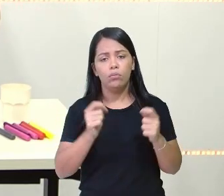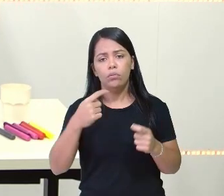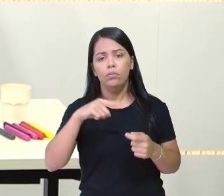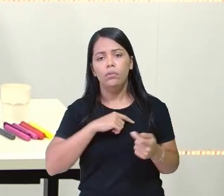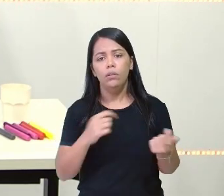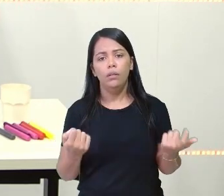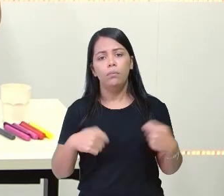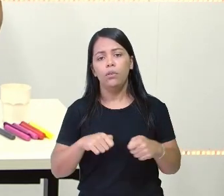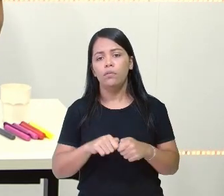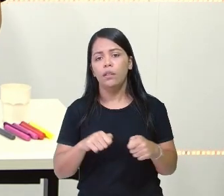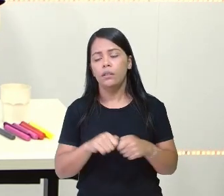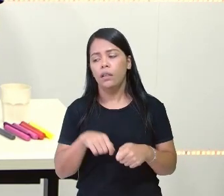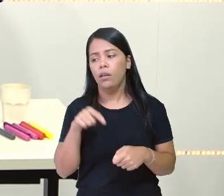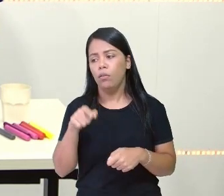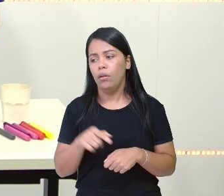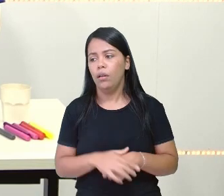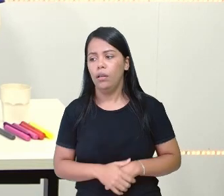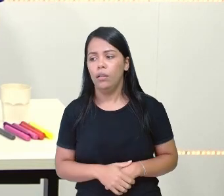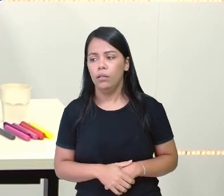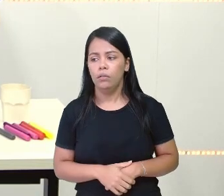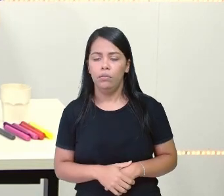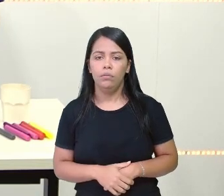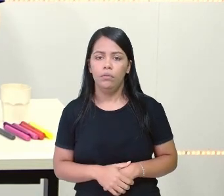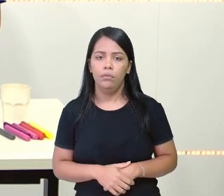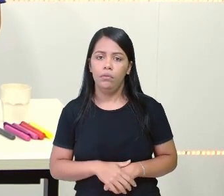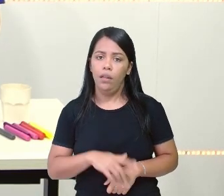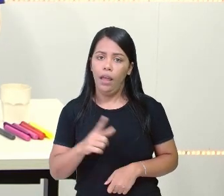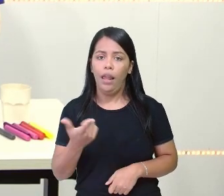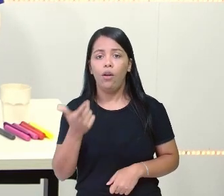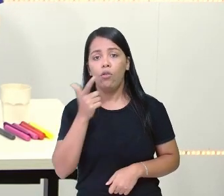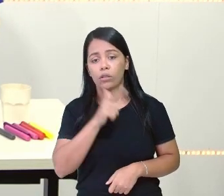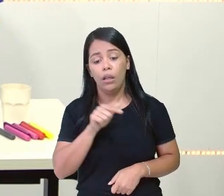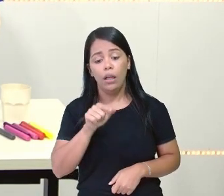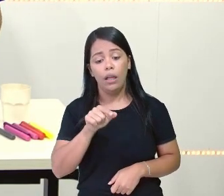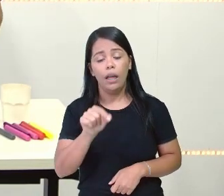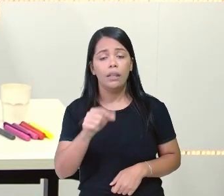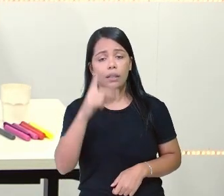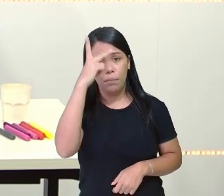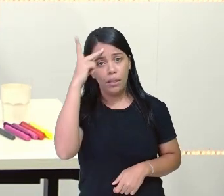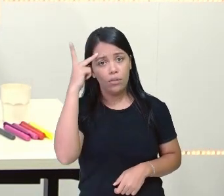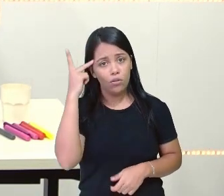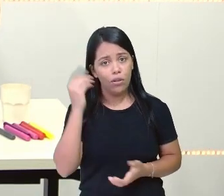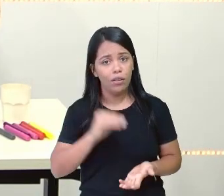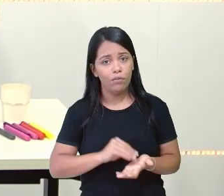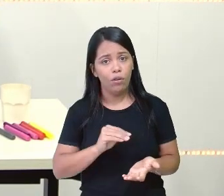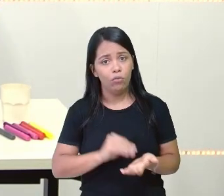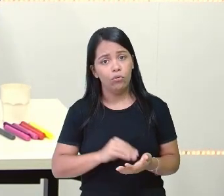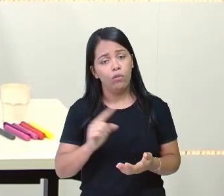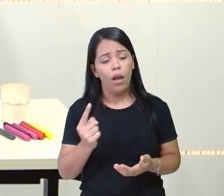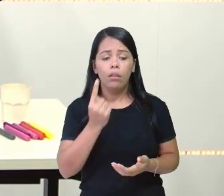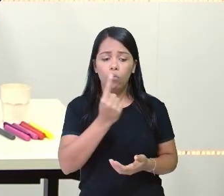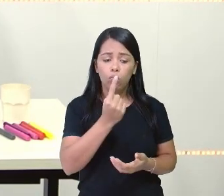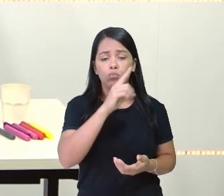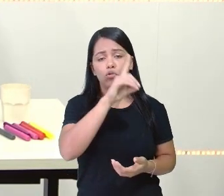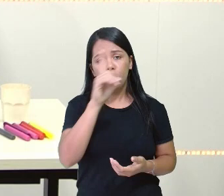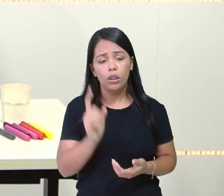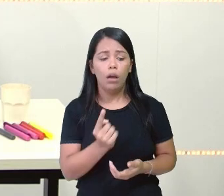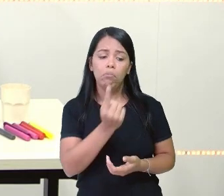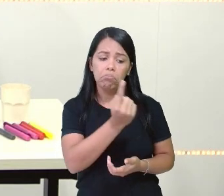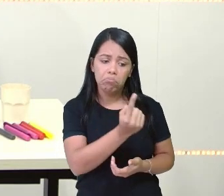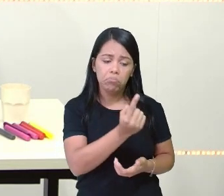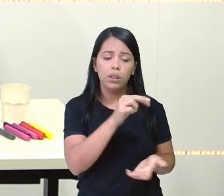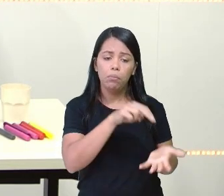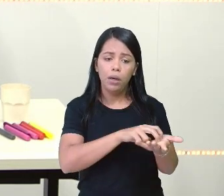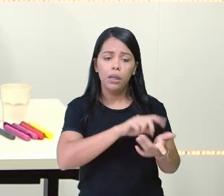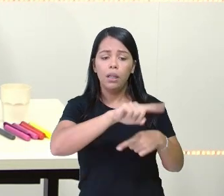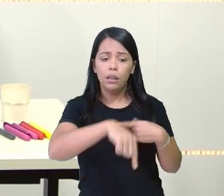essa pessoa? Ela tá rotacionando aqui, né? Um dia ela vem de manhã, no outro dia ela vem à tarde. Depois troca com